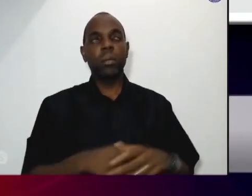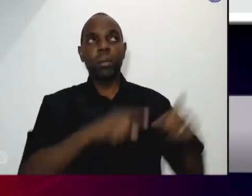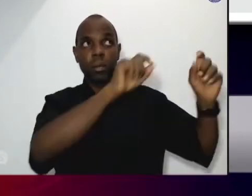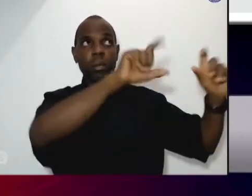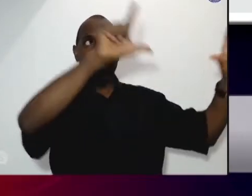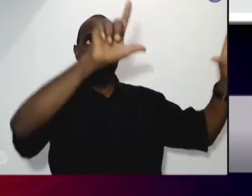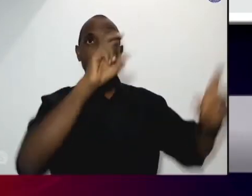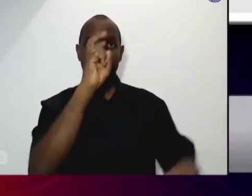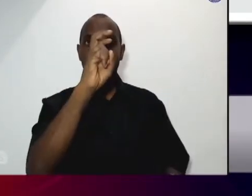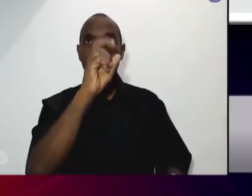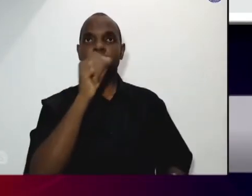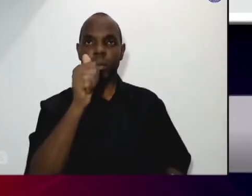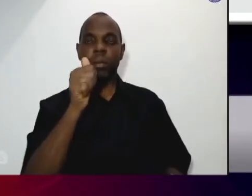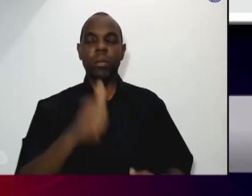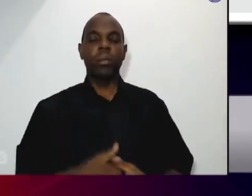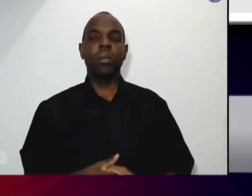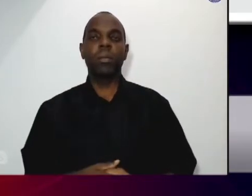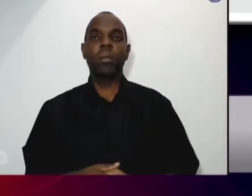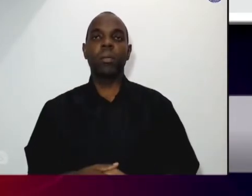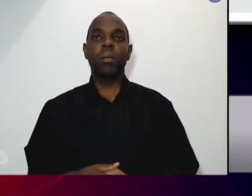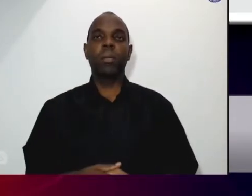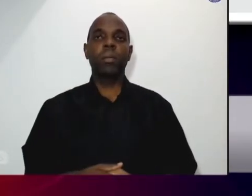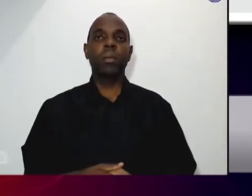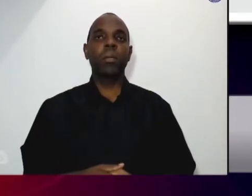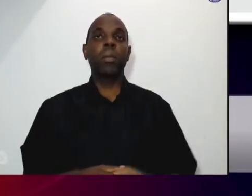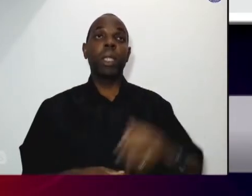Então vamos lá. As 6 agora.